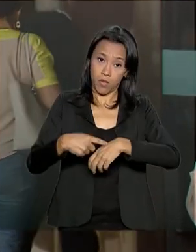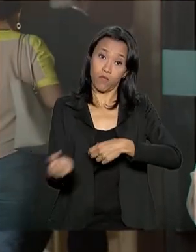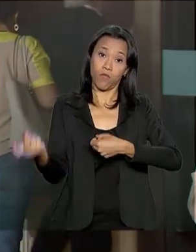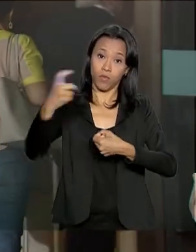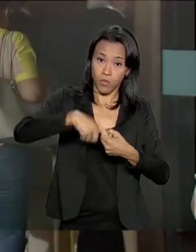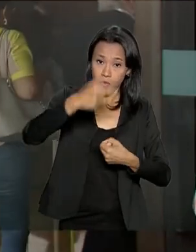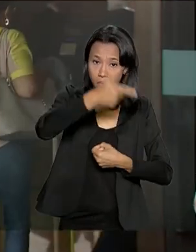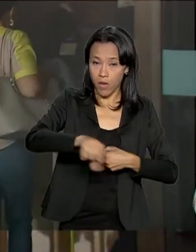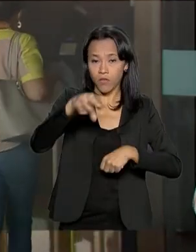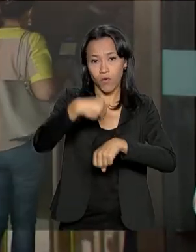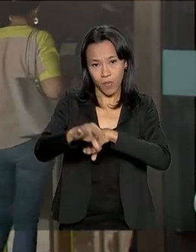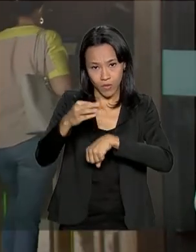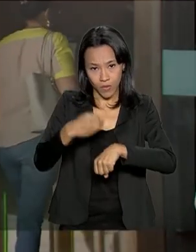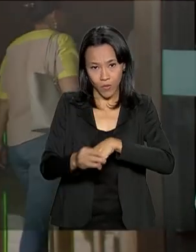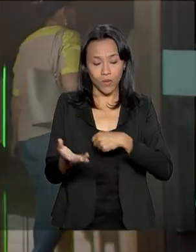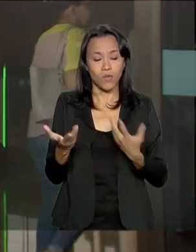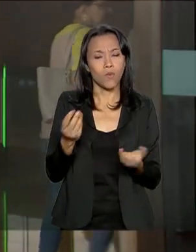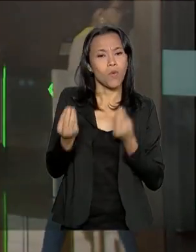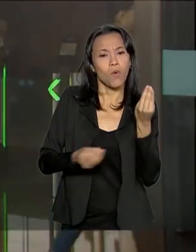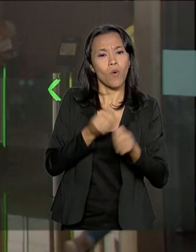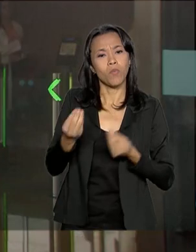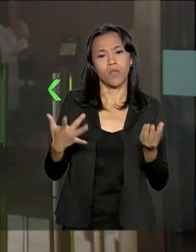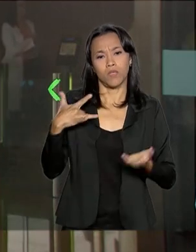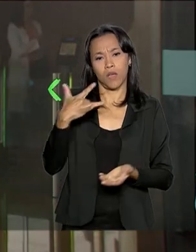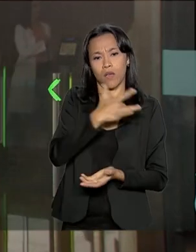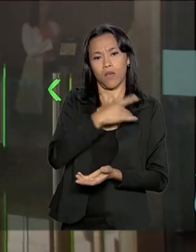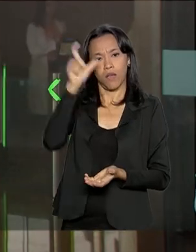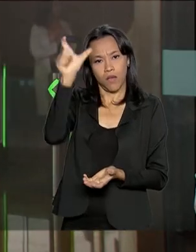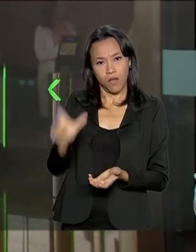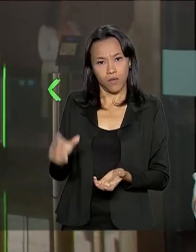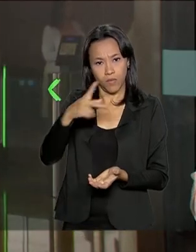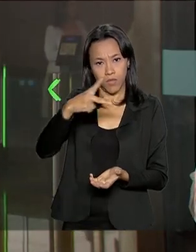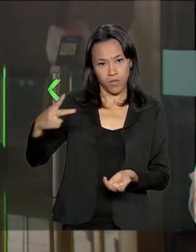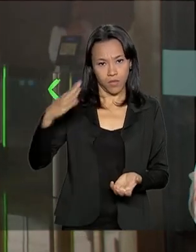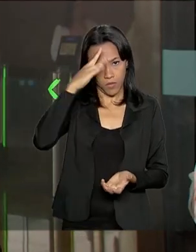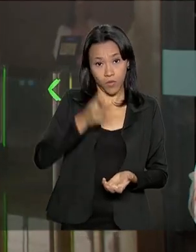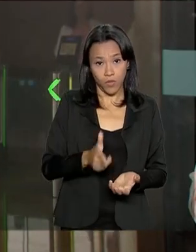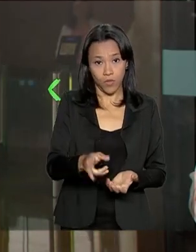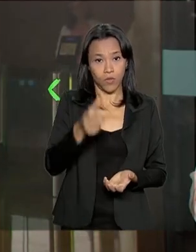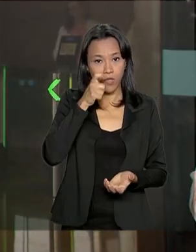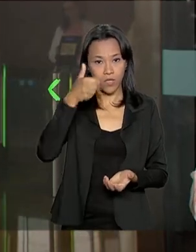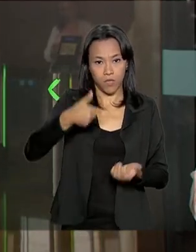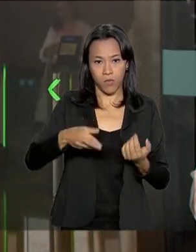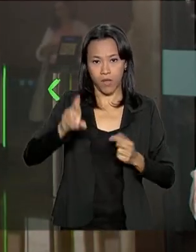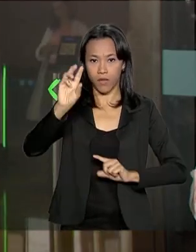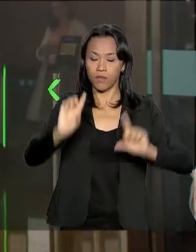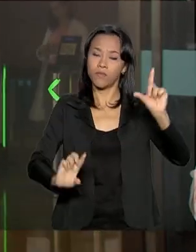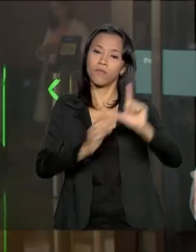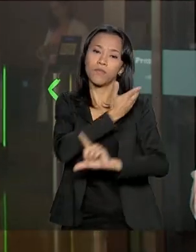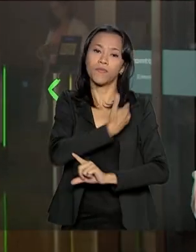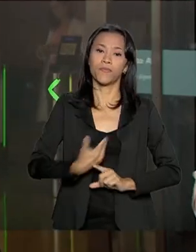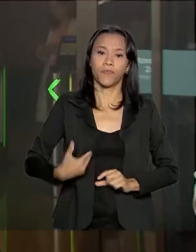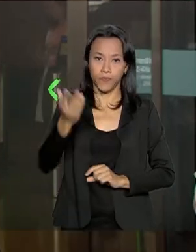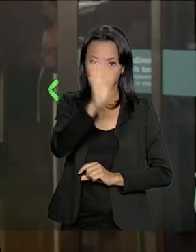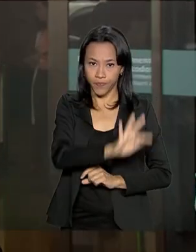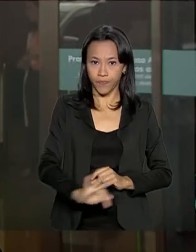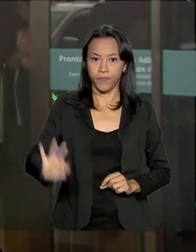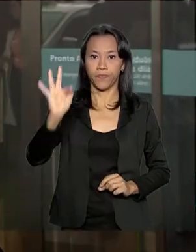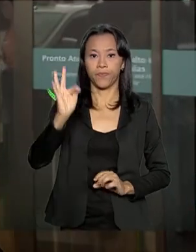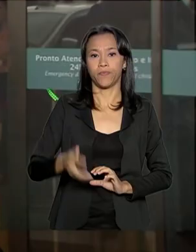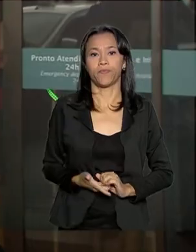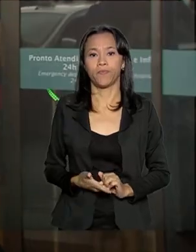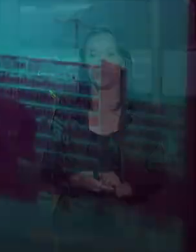Hospital Albert Einstein a respeito do estado de saúde do presidente Jair Bolsonaro. Continue com a gente na NBR, a TV do Governo Federal.